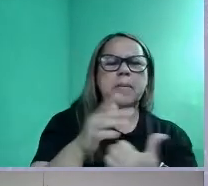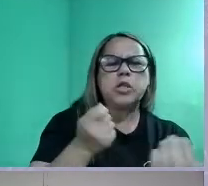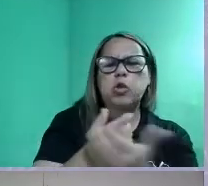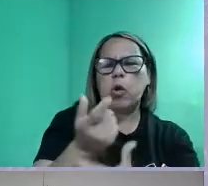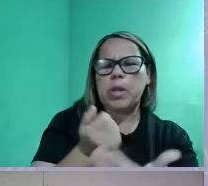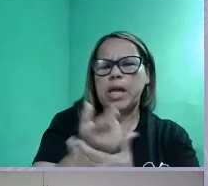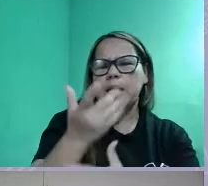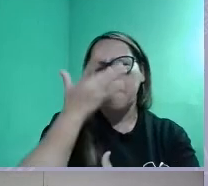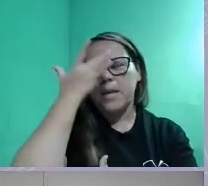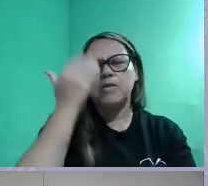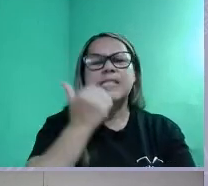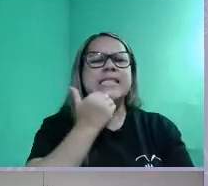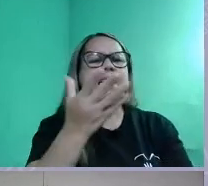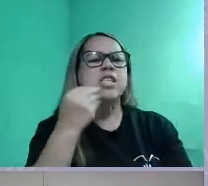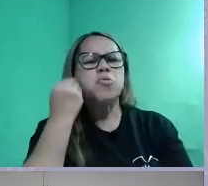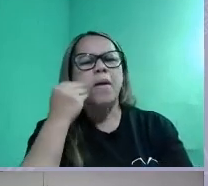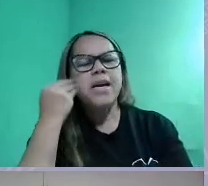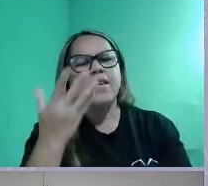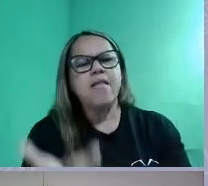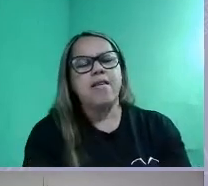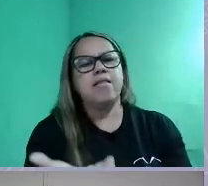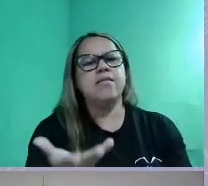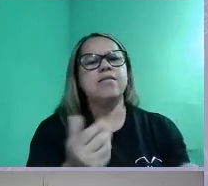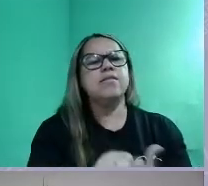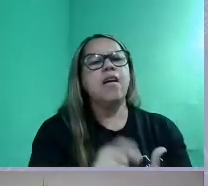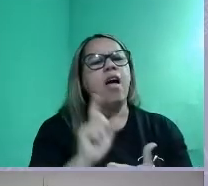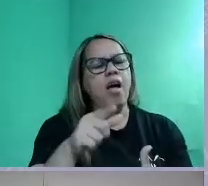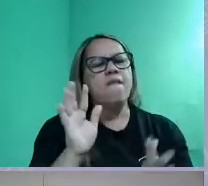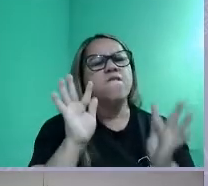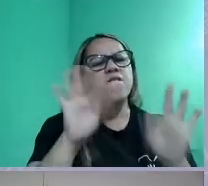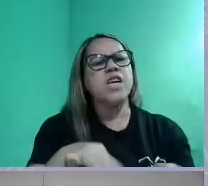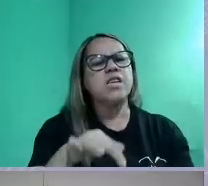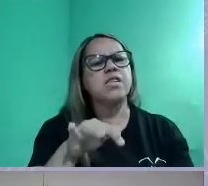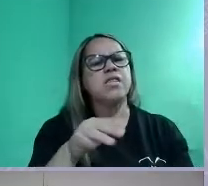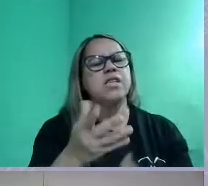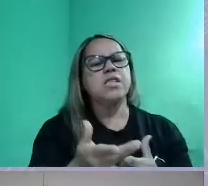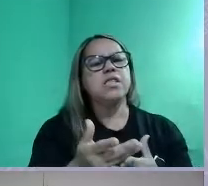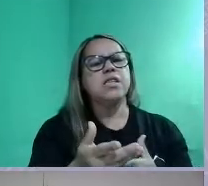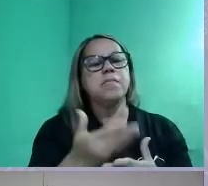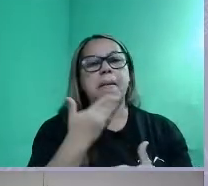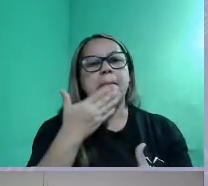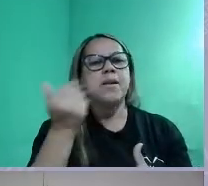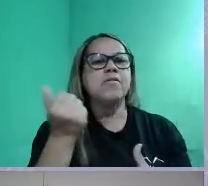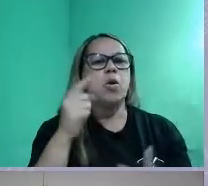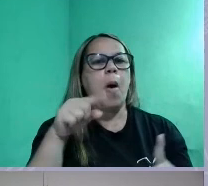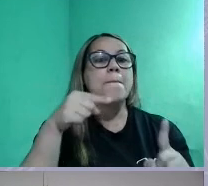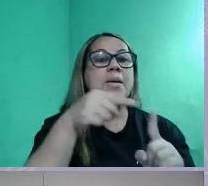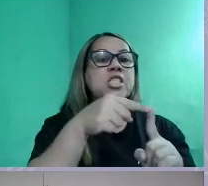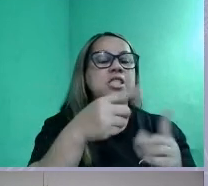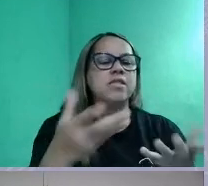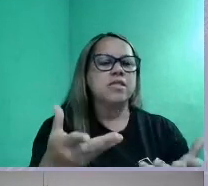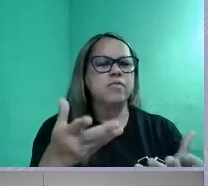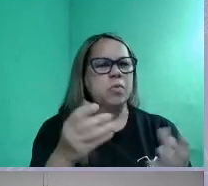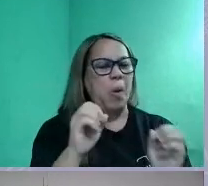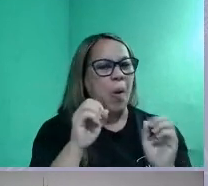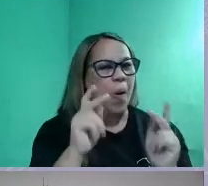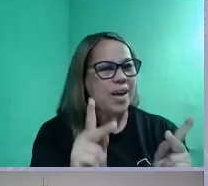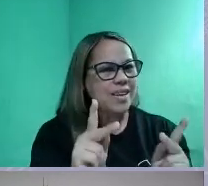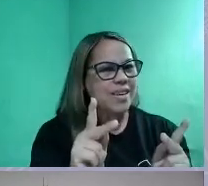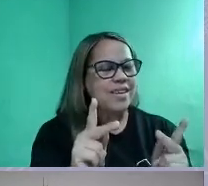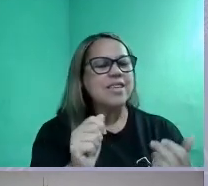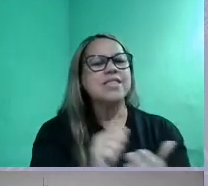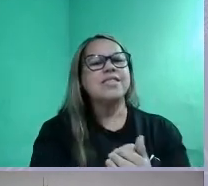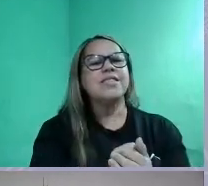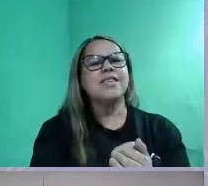experiência, tudo isso aí é uma finalidade, não é? Para melhoria. Tá certo, pessoal? Então, olha,